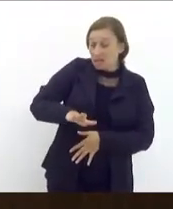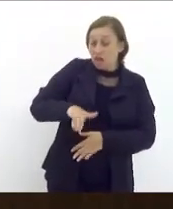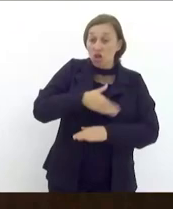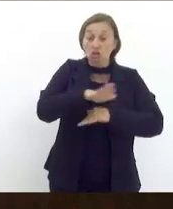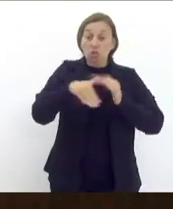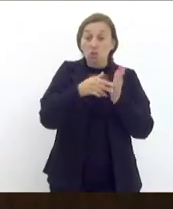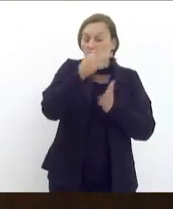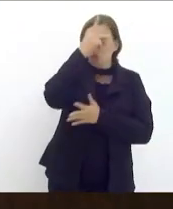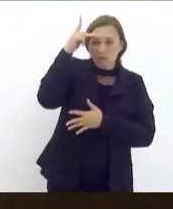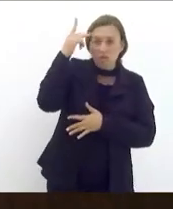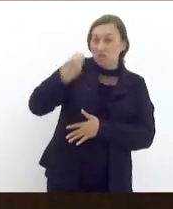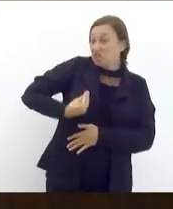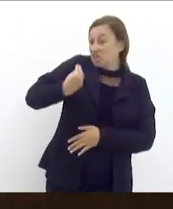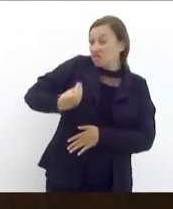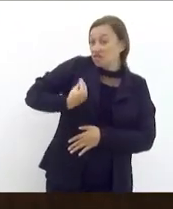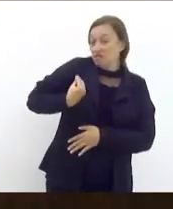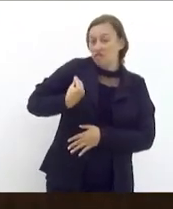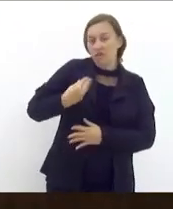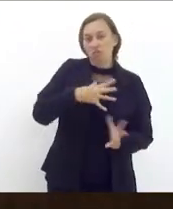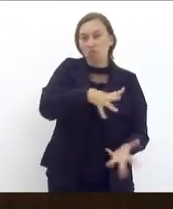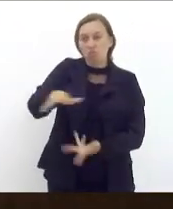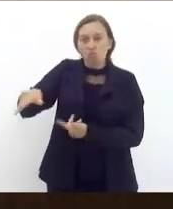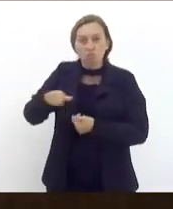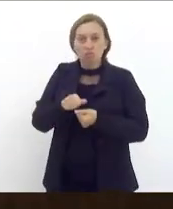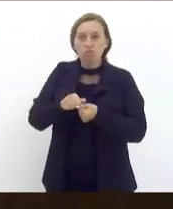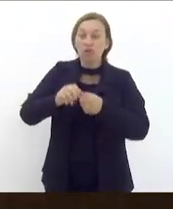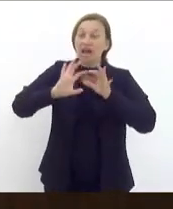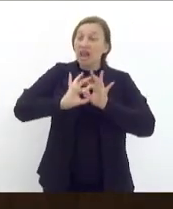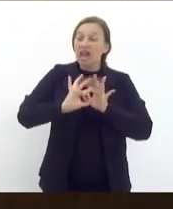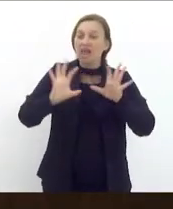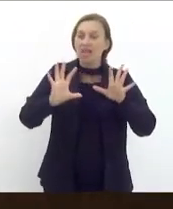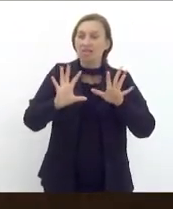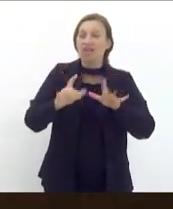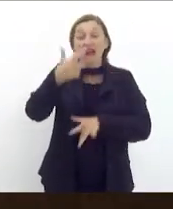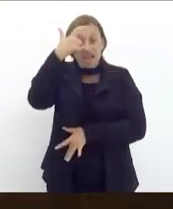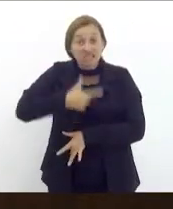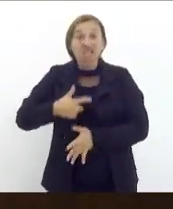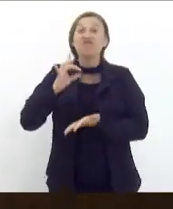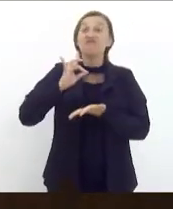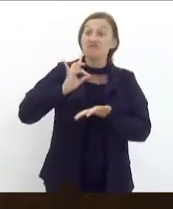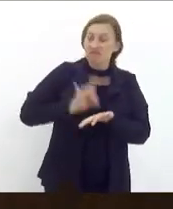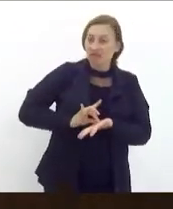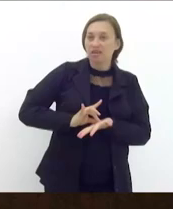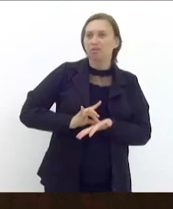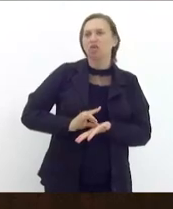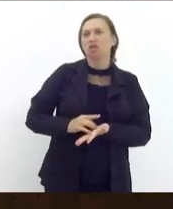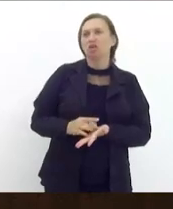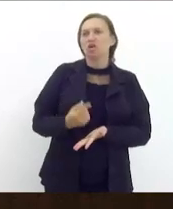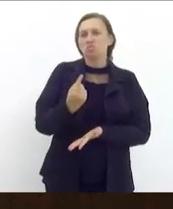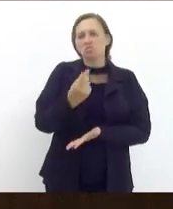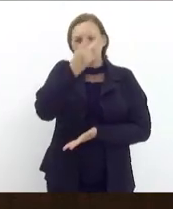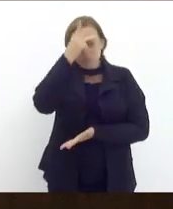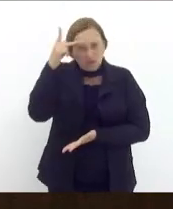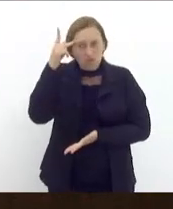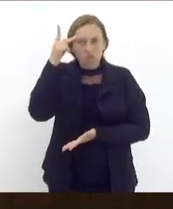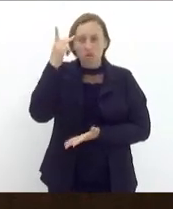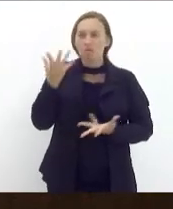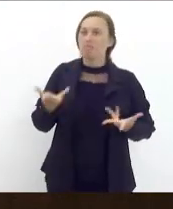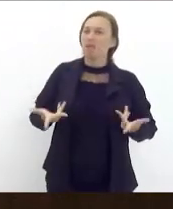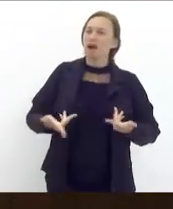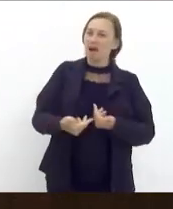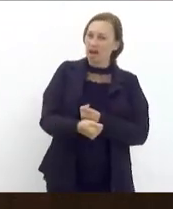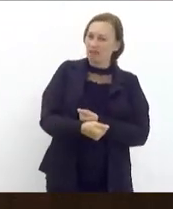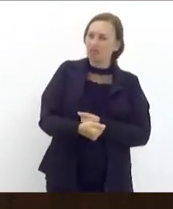indivíduo racional livre a ser realmente uma pessoa formidável e